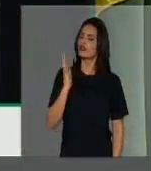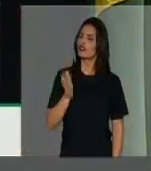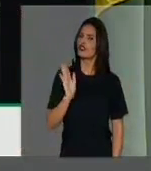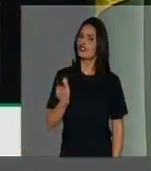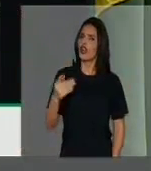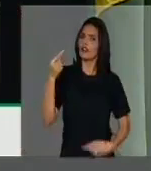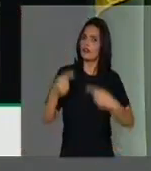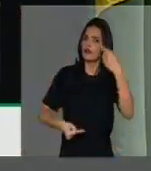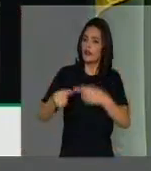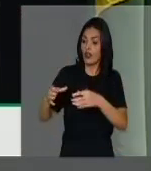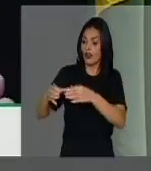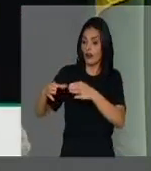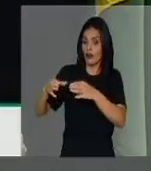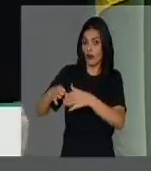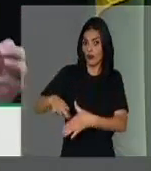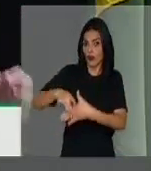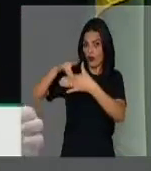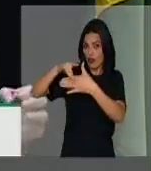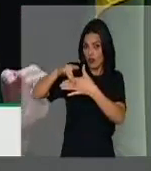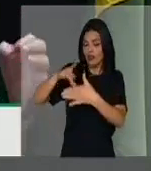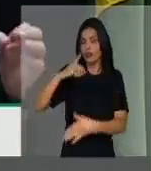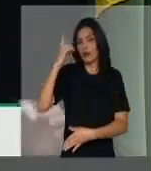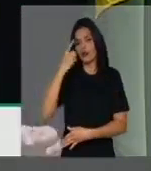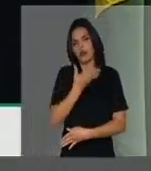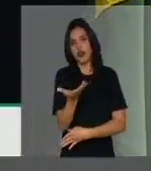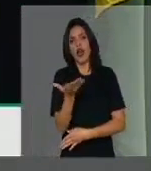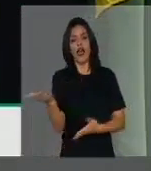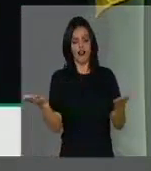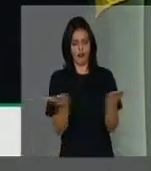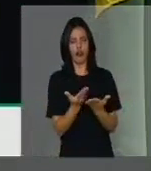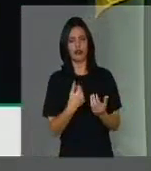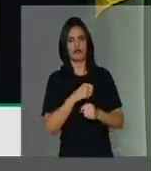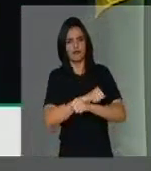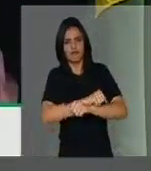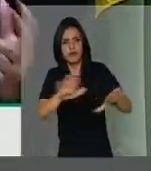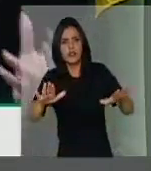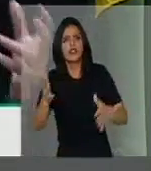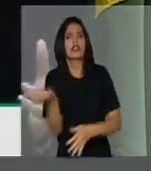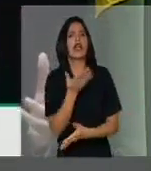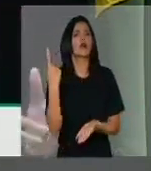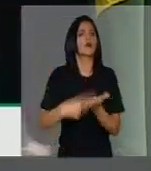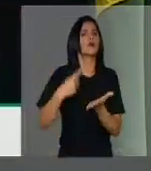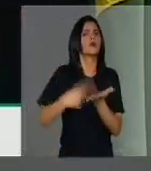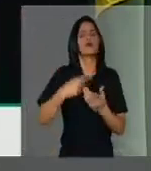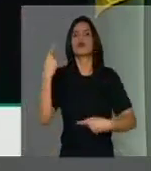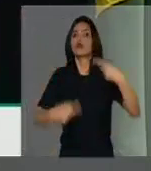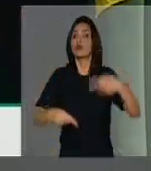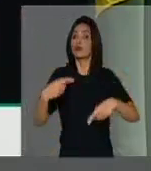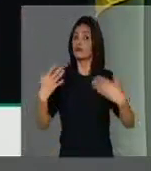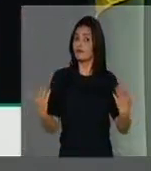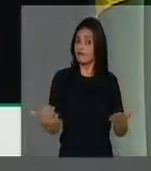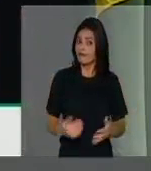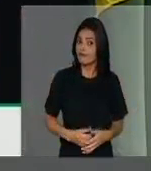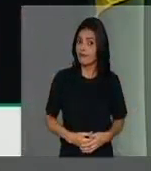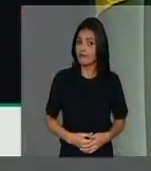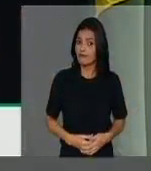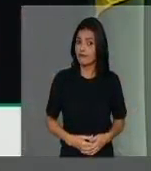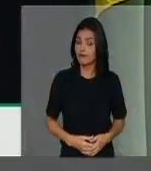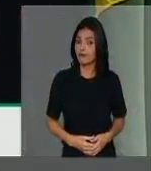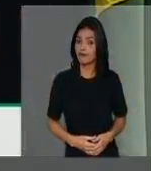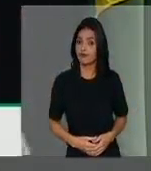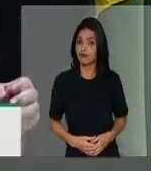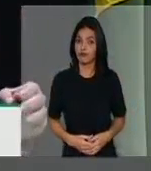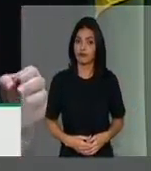no Colégio de Líderes e quero fazer aqui com as senhoras e com os senhores. Ao mesmo tempo que dizem